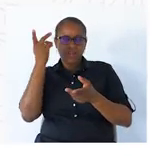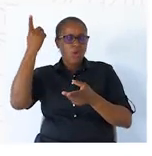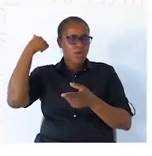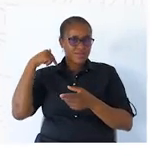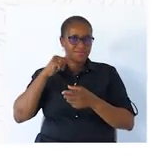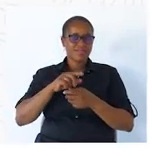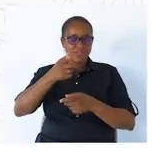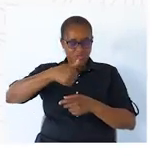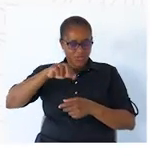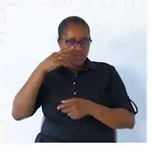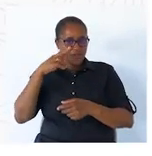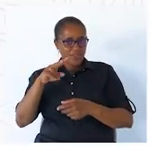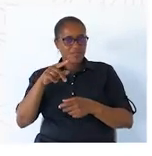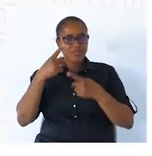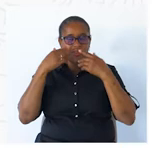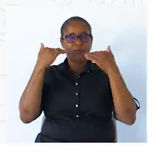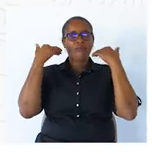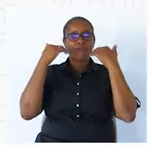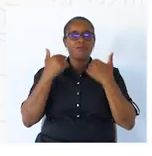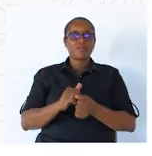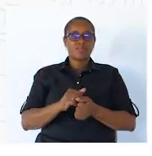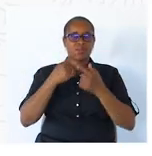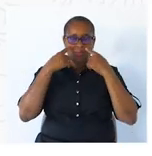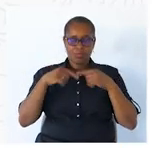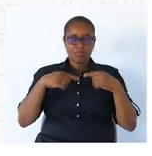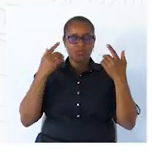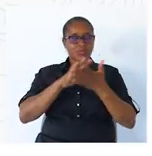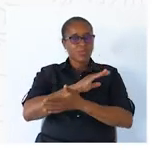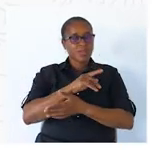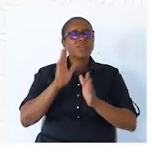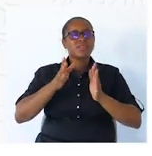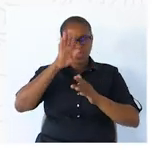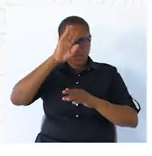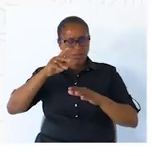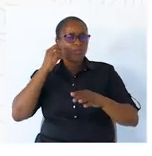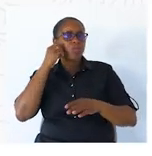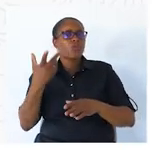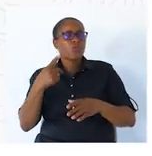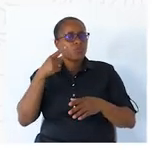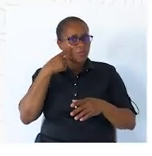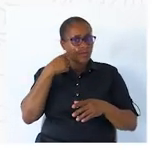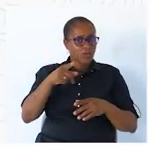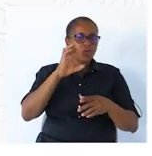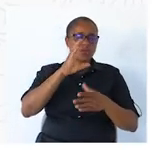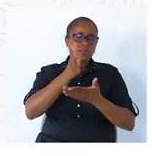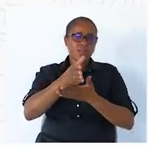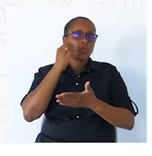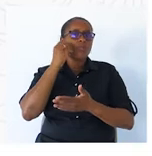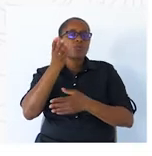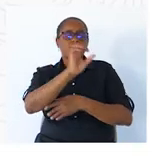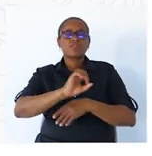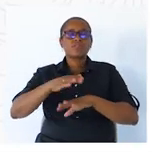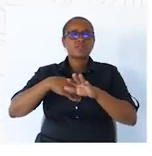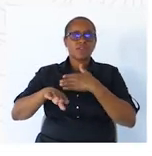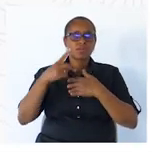Nós vimos a notícia. Agora, já sabem como encontrar o complemento direto. Como é que vocês fazem